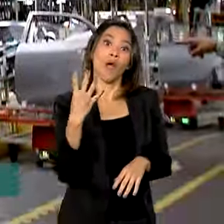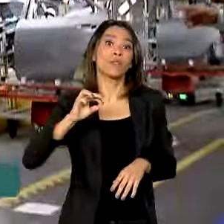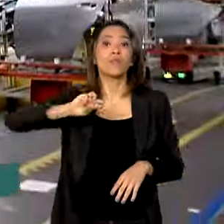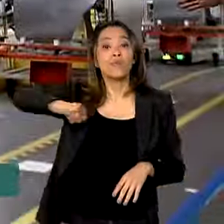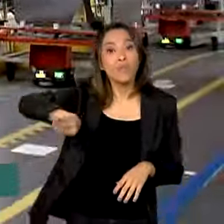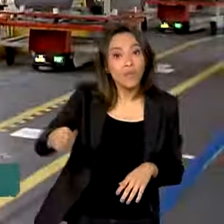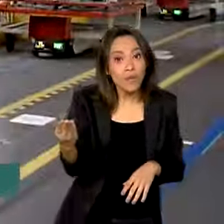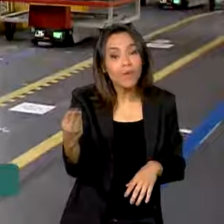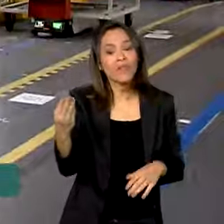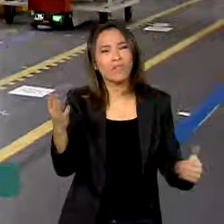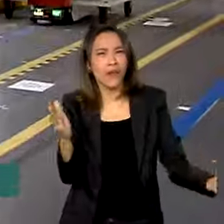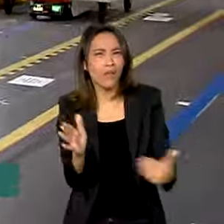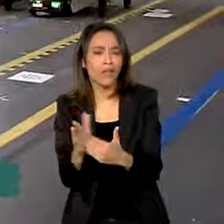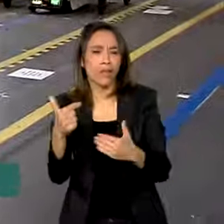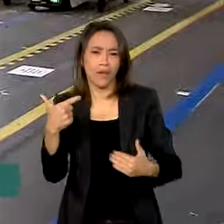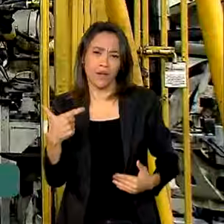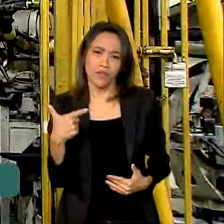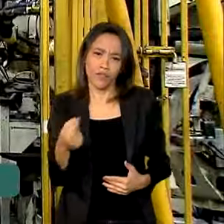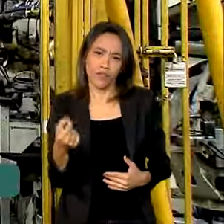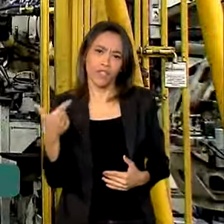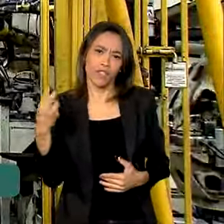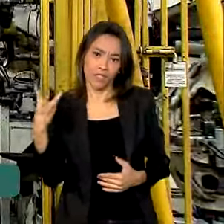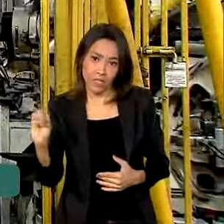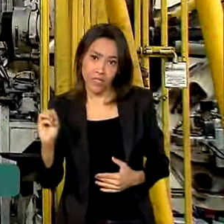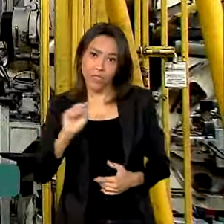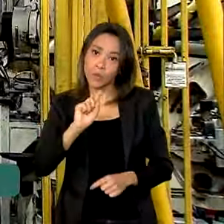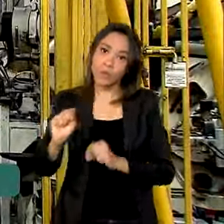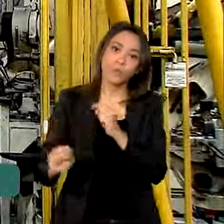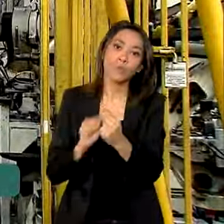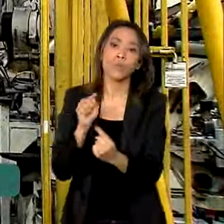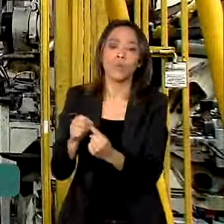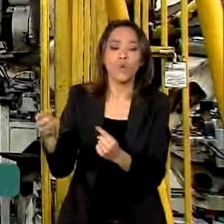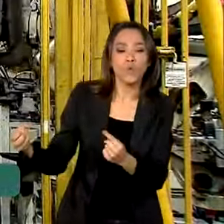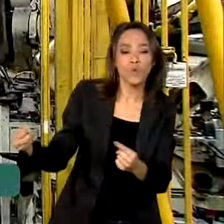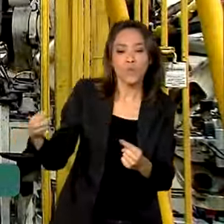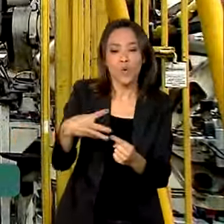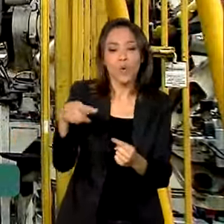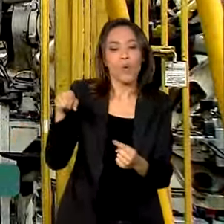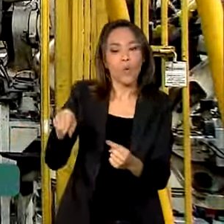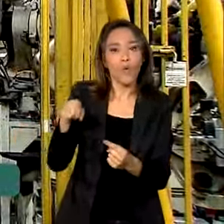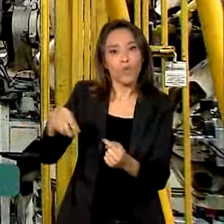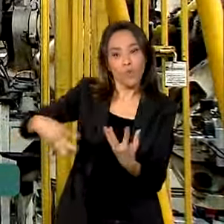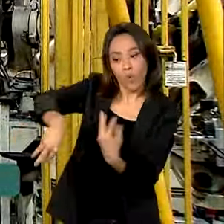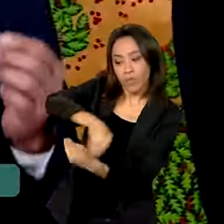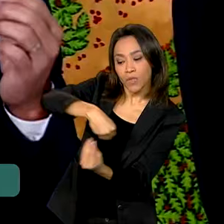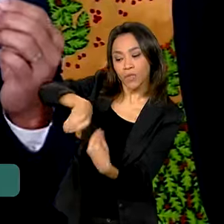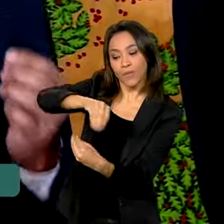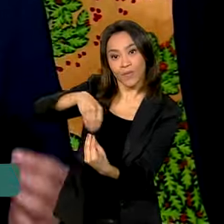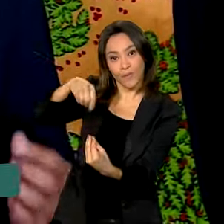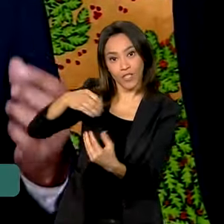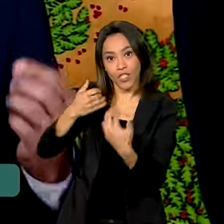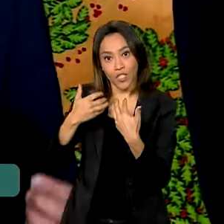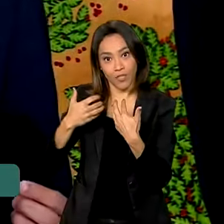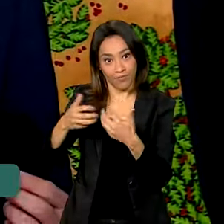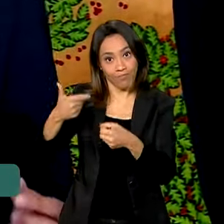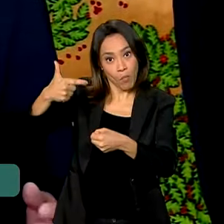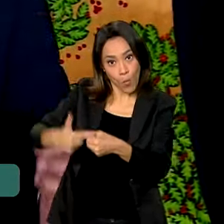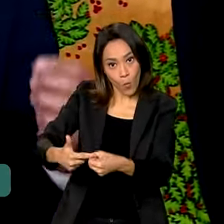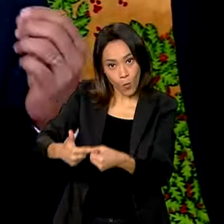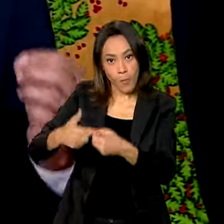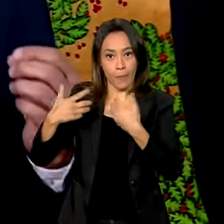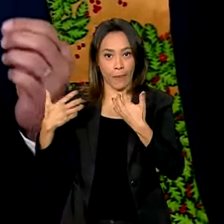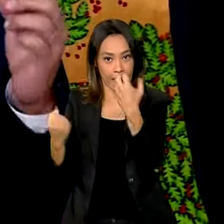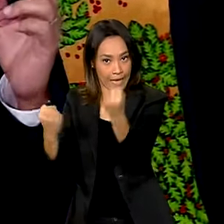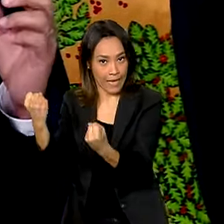reais até 2030 para desenvolver uma nova plataforma híbrida Flex. A partir do momento